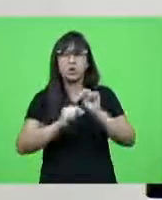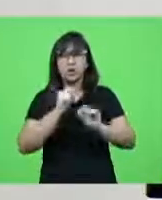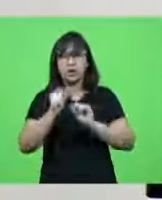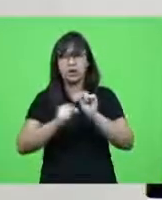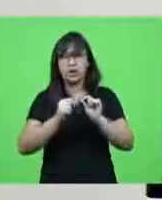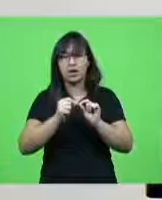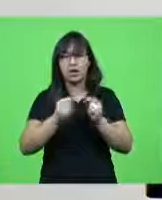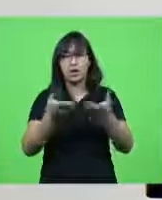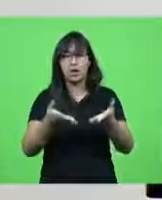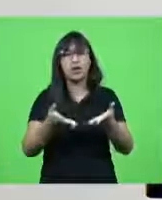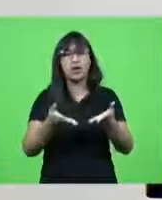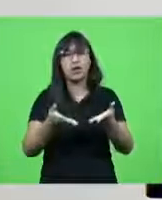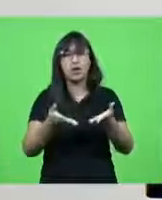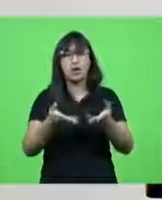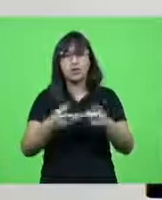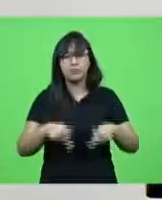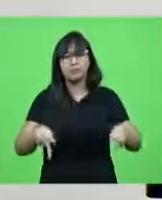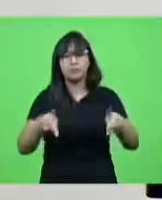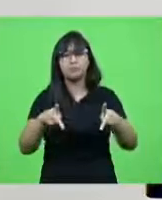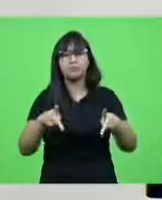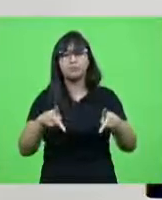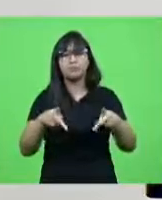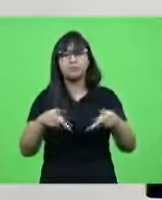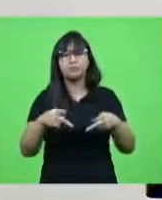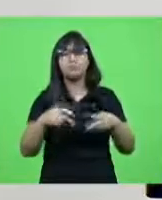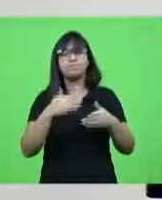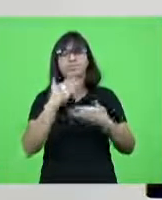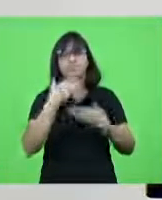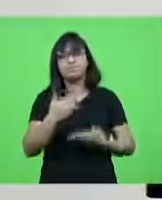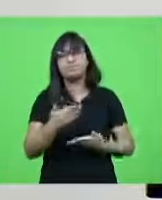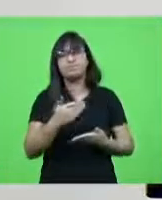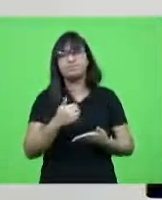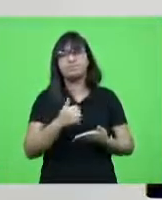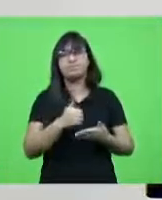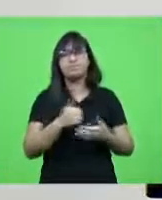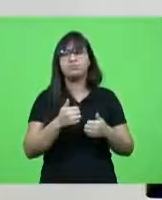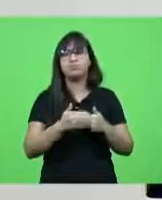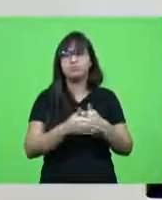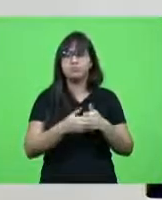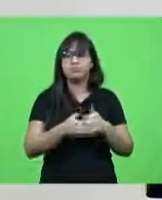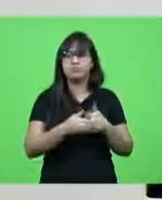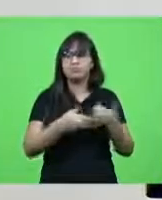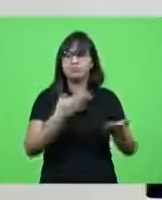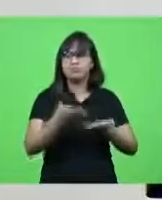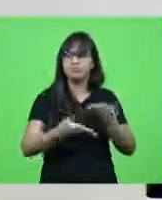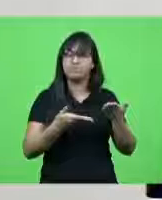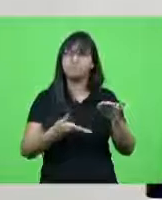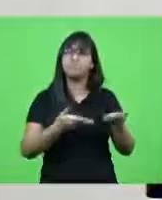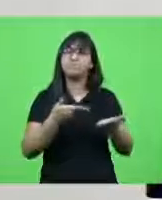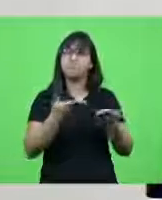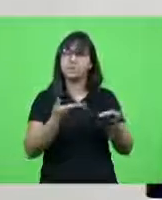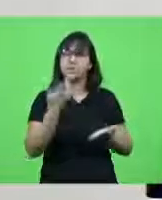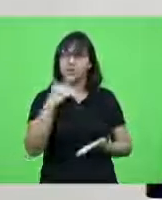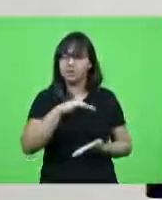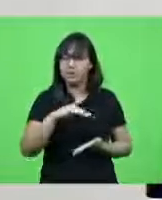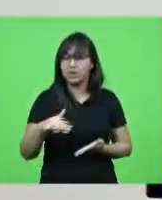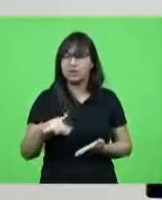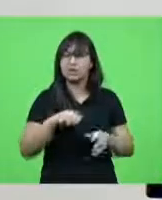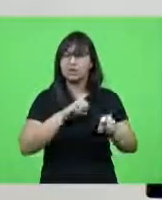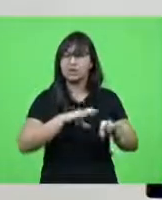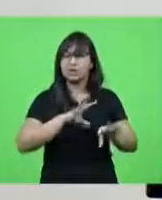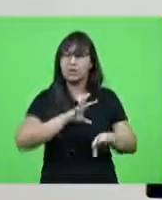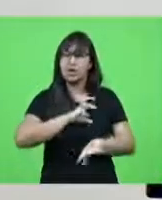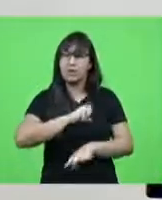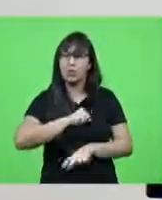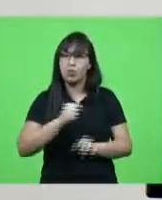plenário fazer esse apelo que nós venhamos nos unir para proteger as nossas crianças para cuidar para amar para instruir e